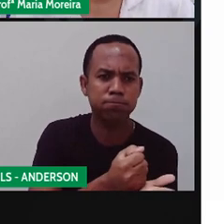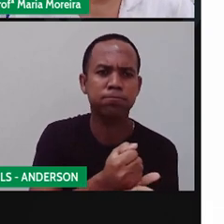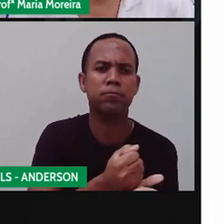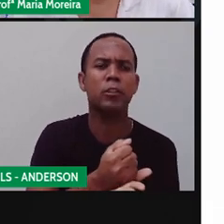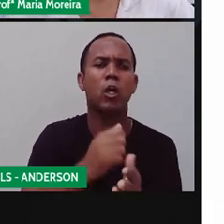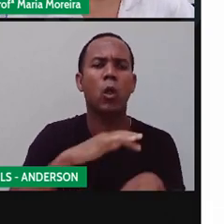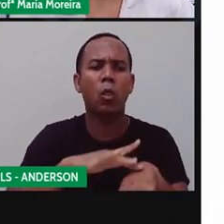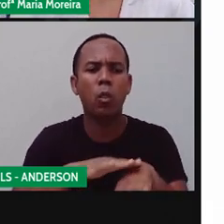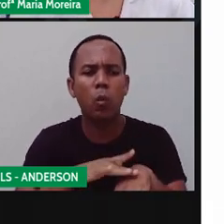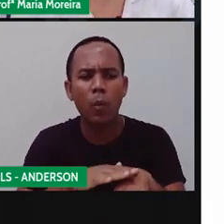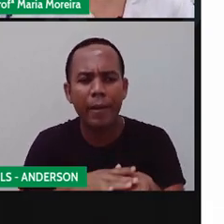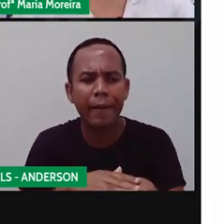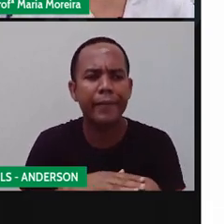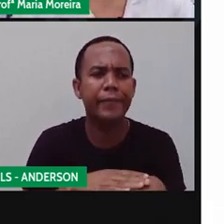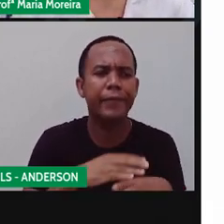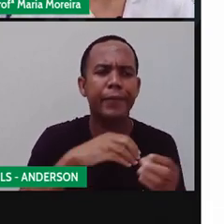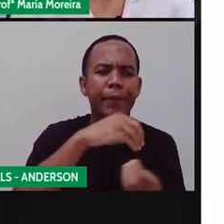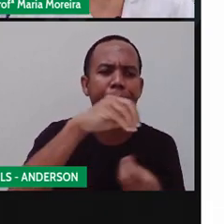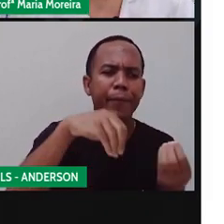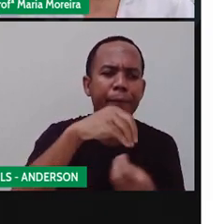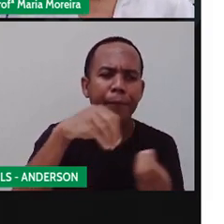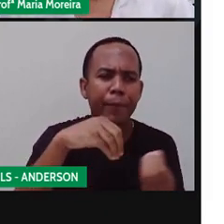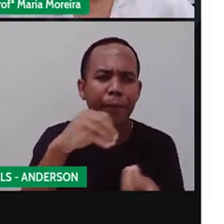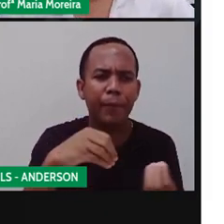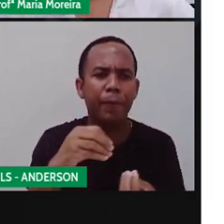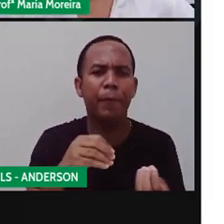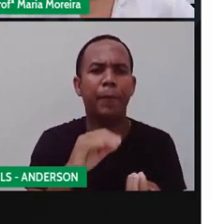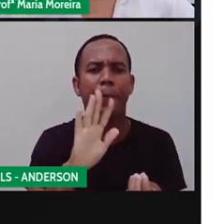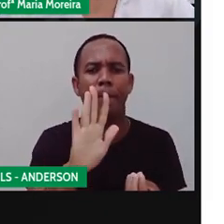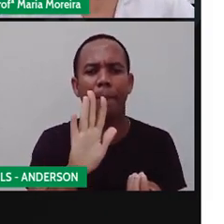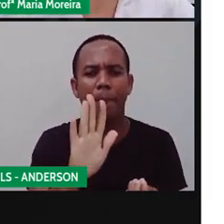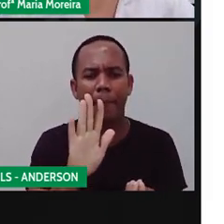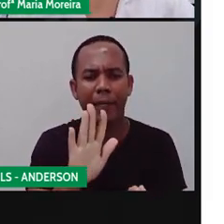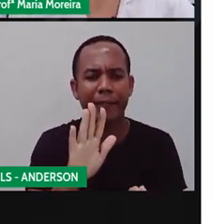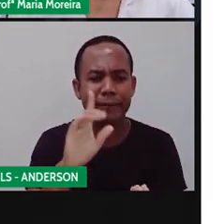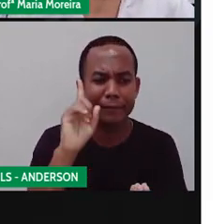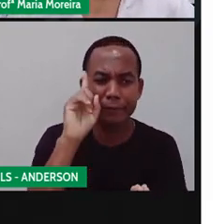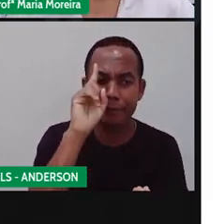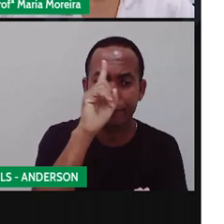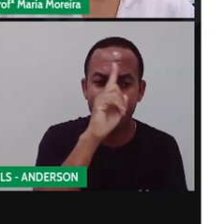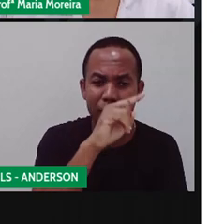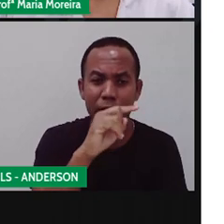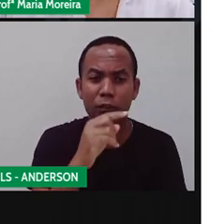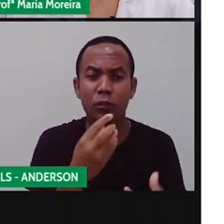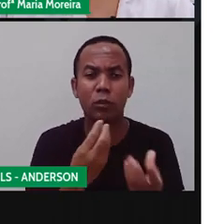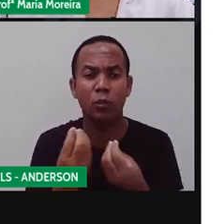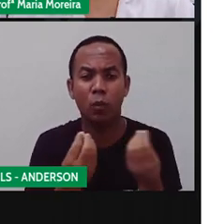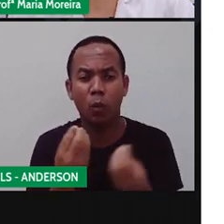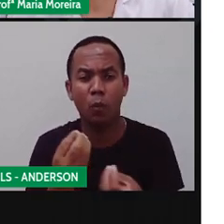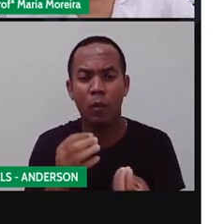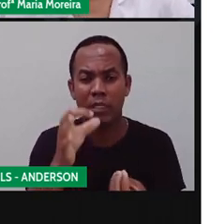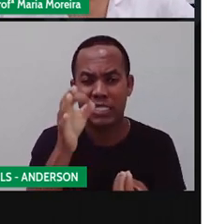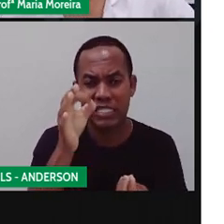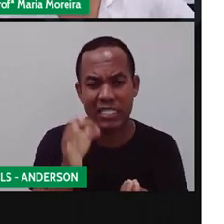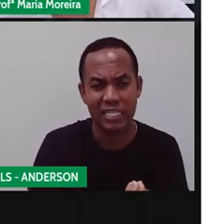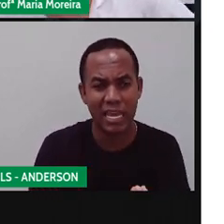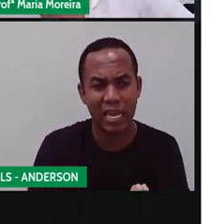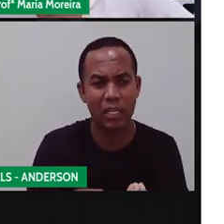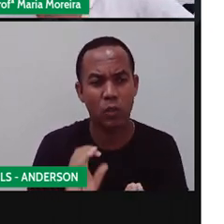doenças. Porém, é difícil a gente precisar de ter certeza em termos